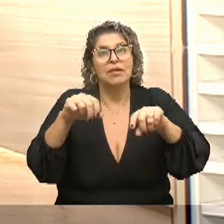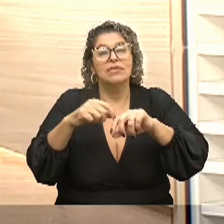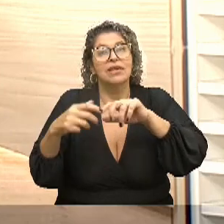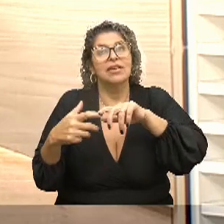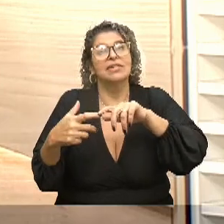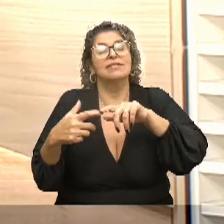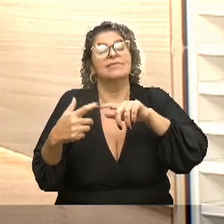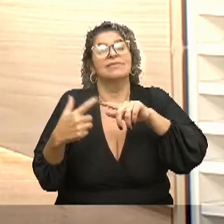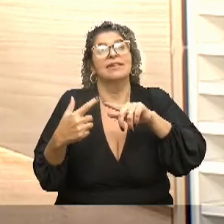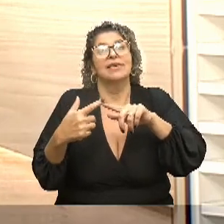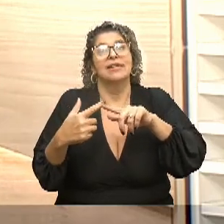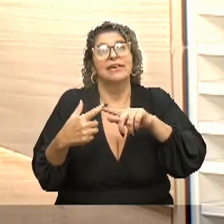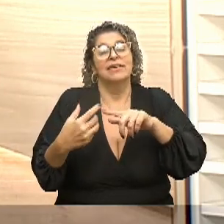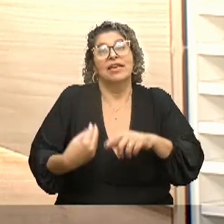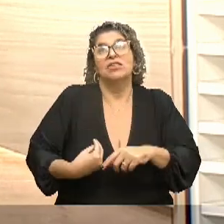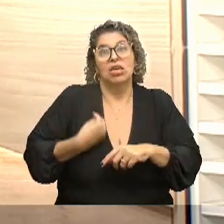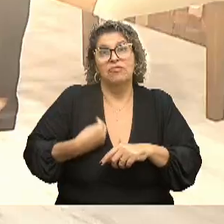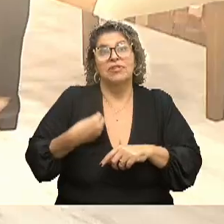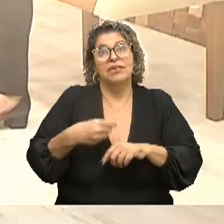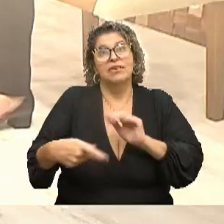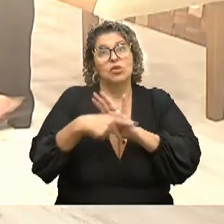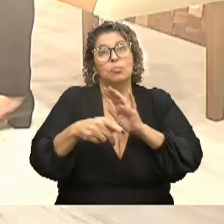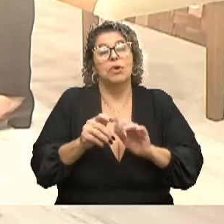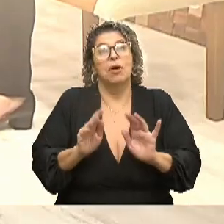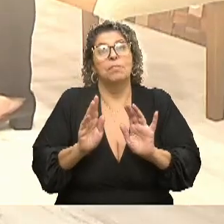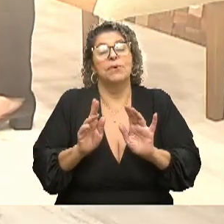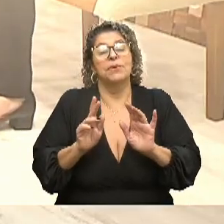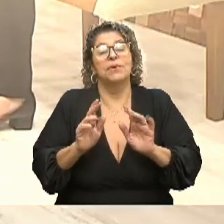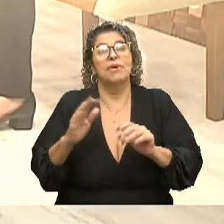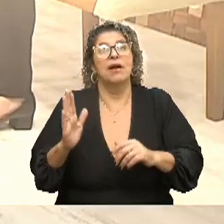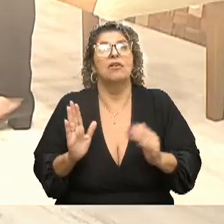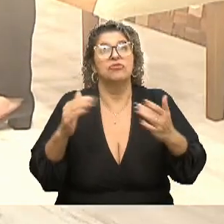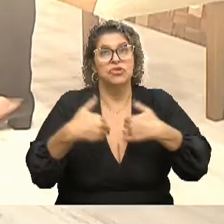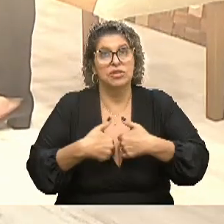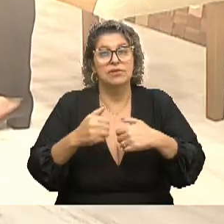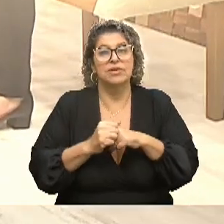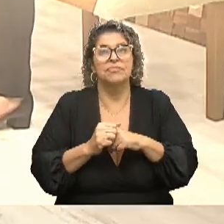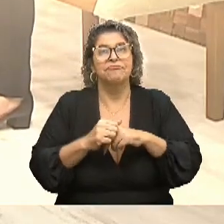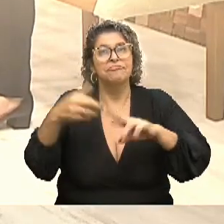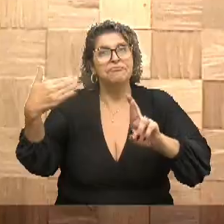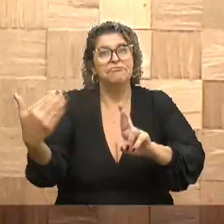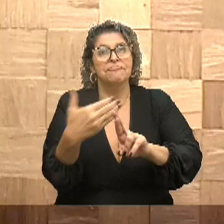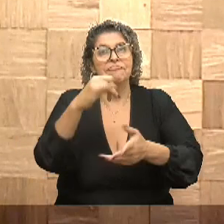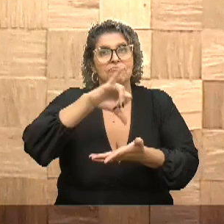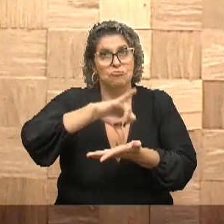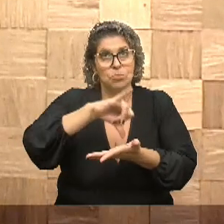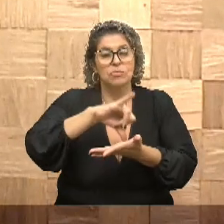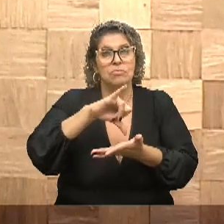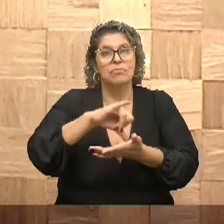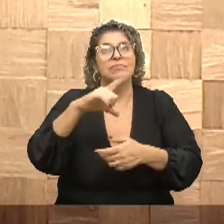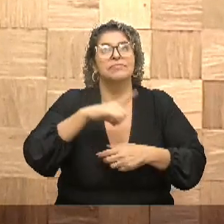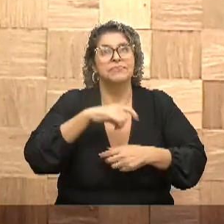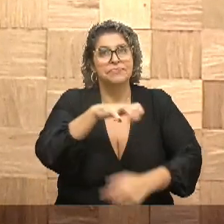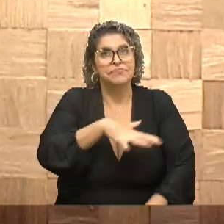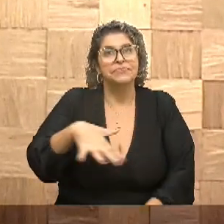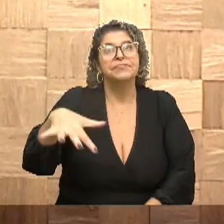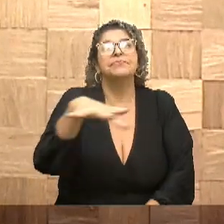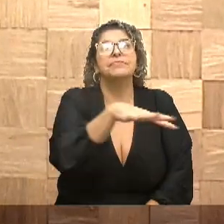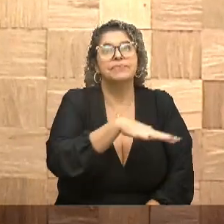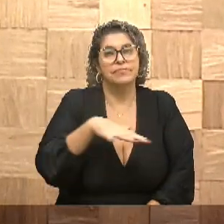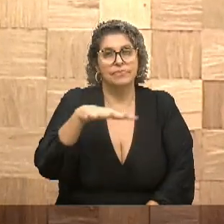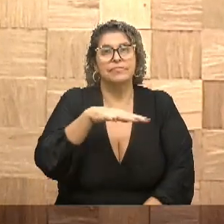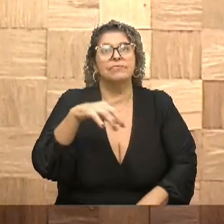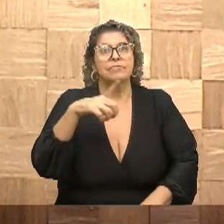universo do autismo. A Ana está falando do centro de referência do transtorno autista, que já tem um espaço já